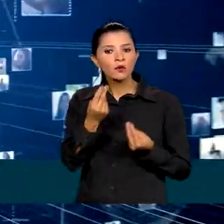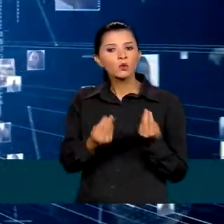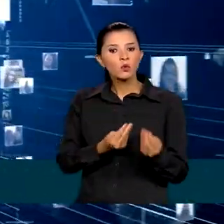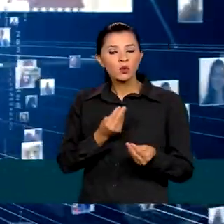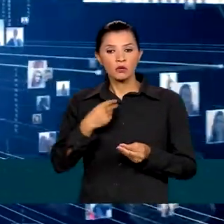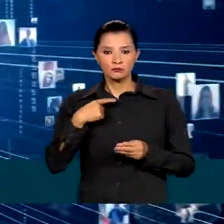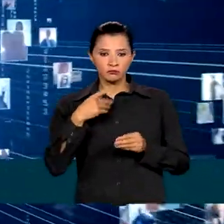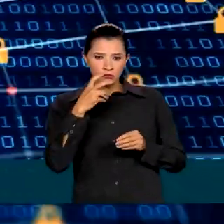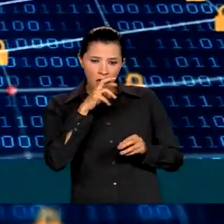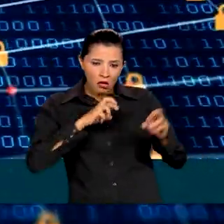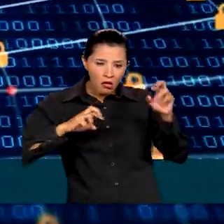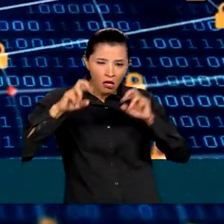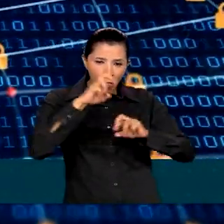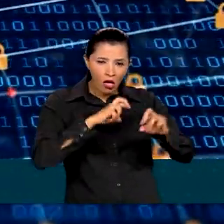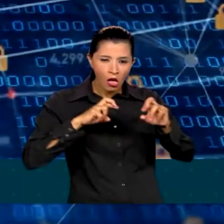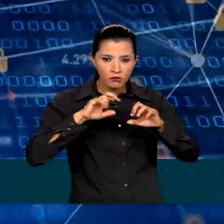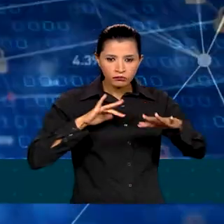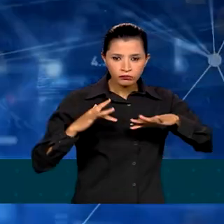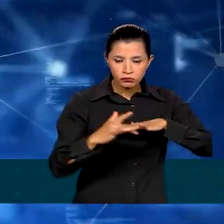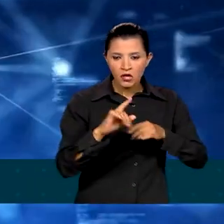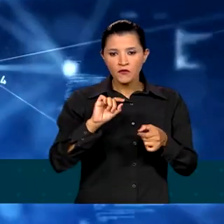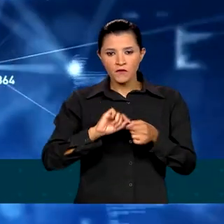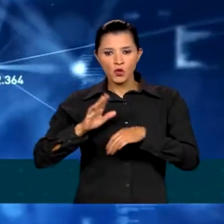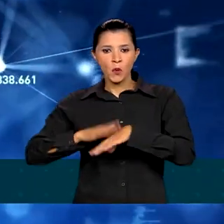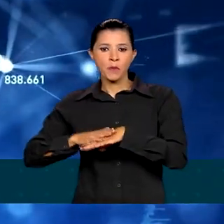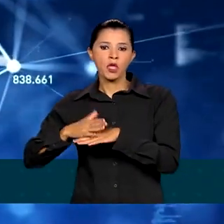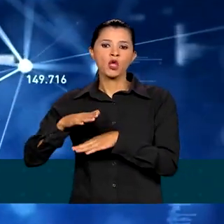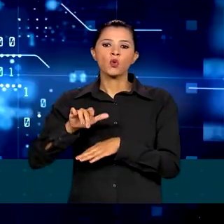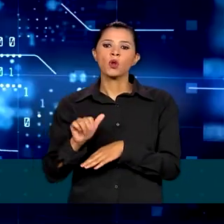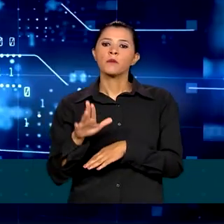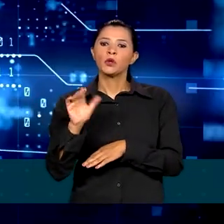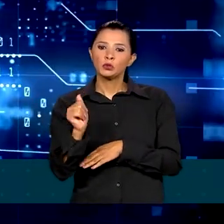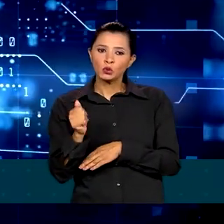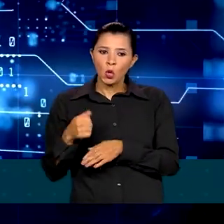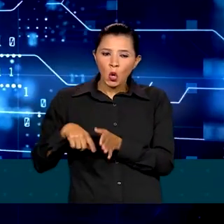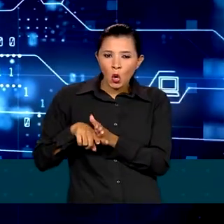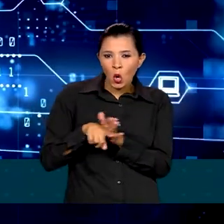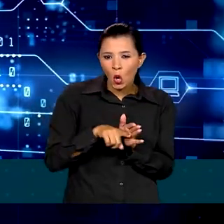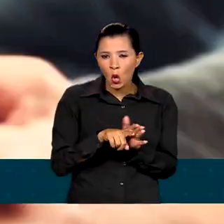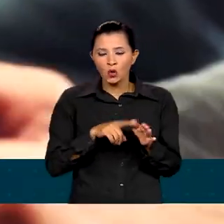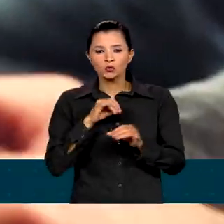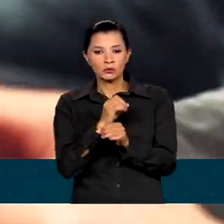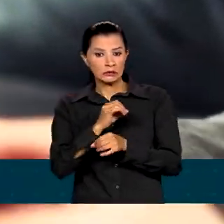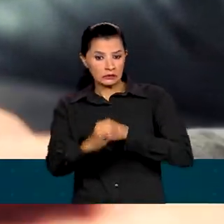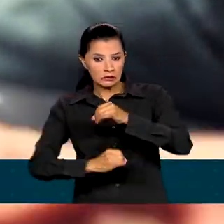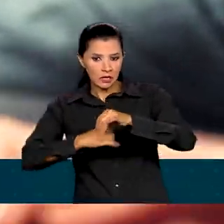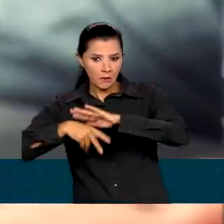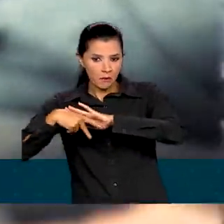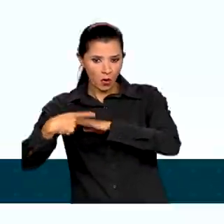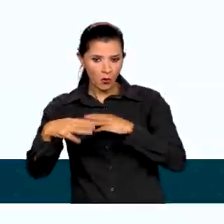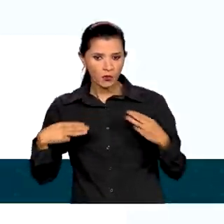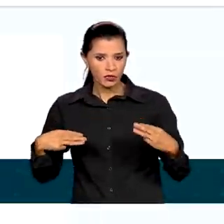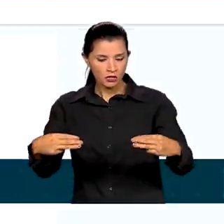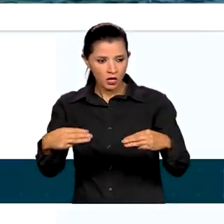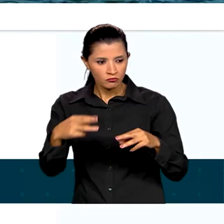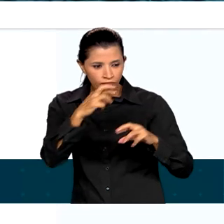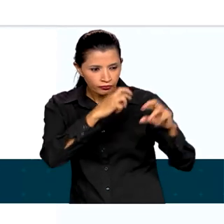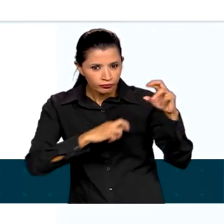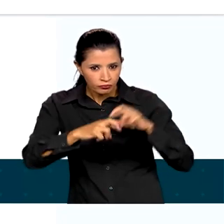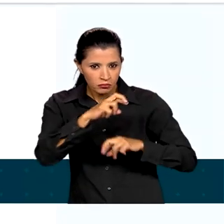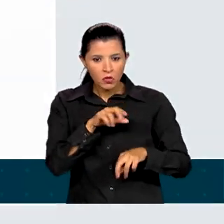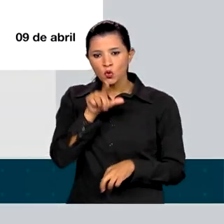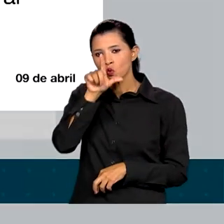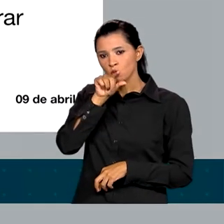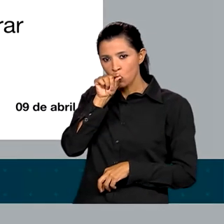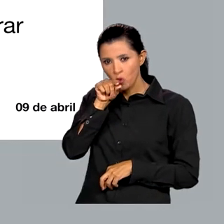nas redes sociais está sendo feito pelo Laboratório de Operações Cibernéticas do Ministério. Pelo Twitter,